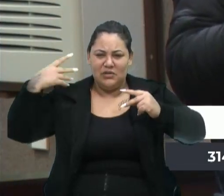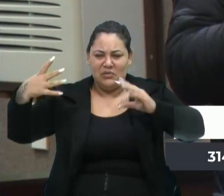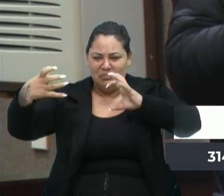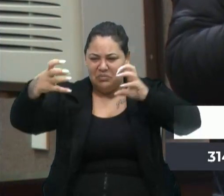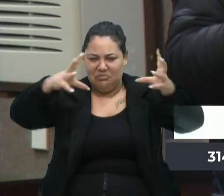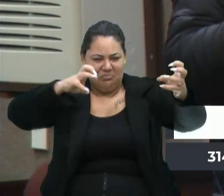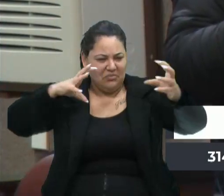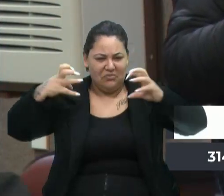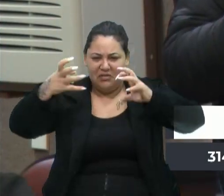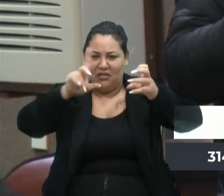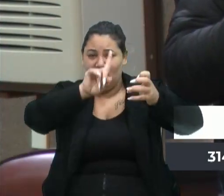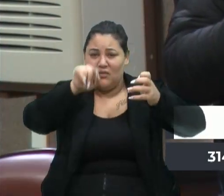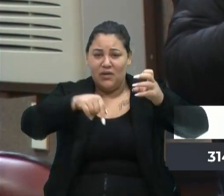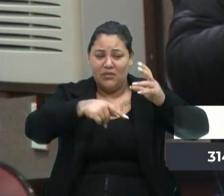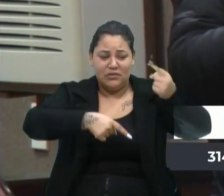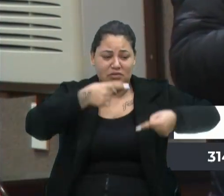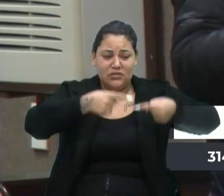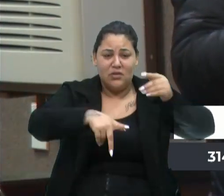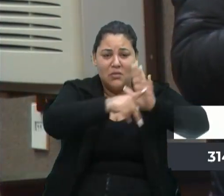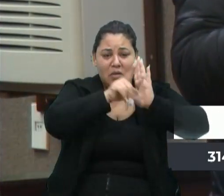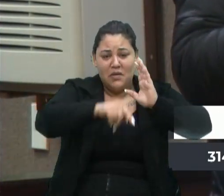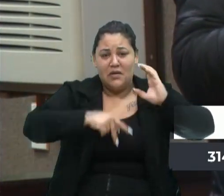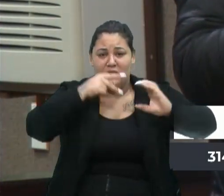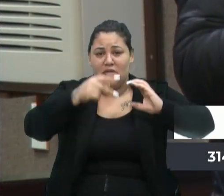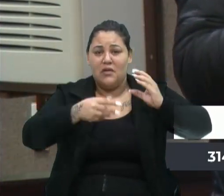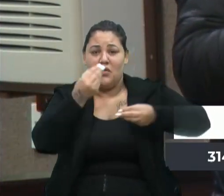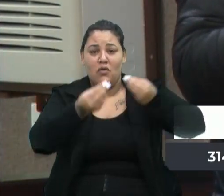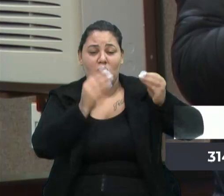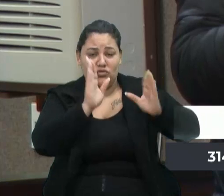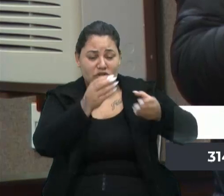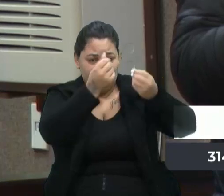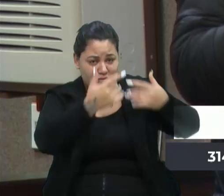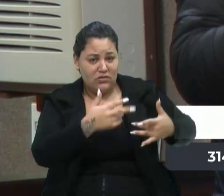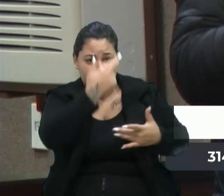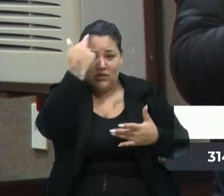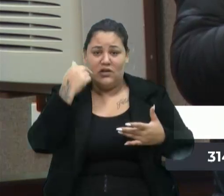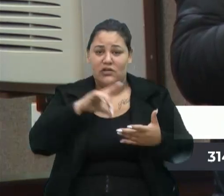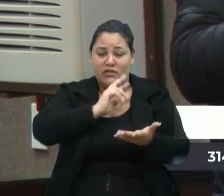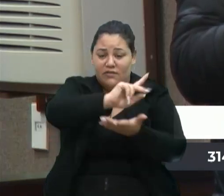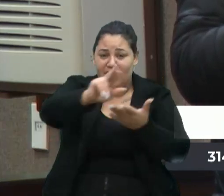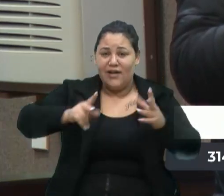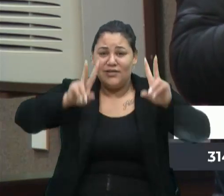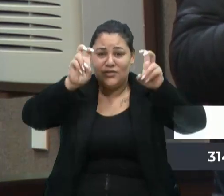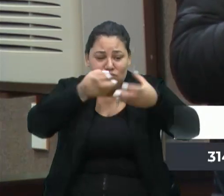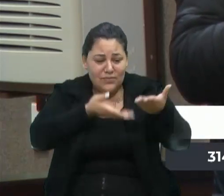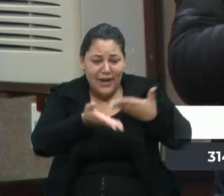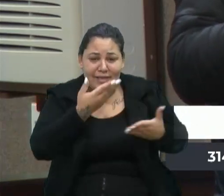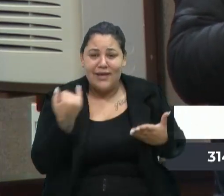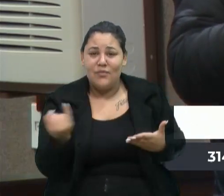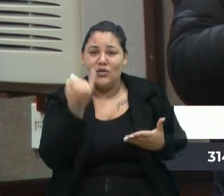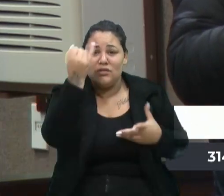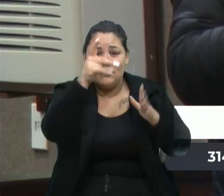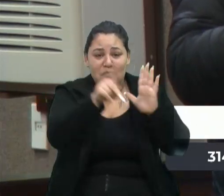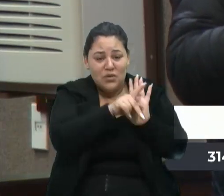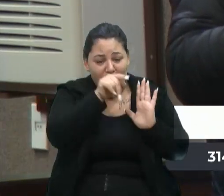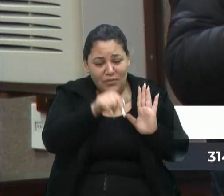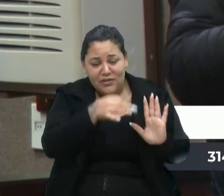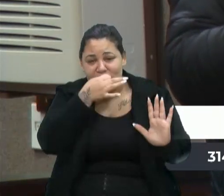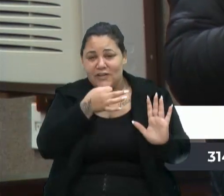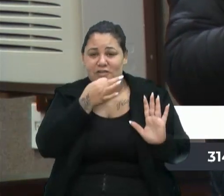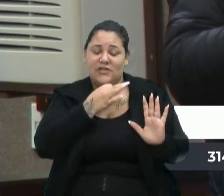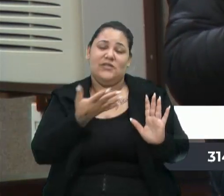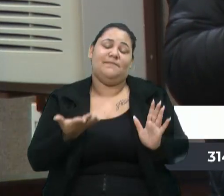discussão da Câmara de Vereadores. Como bem falou o vereador Rafael, nós temos diversos assuntos importantes da cidade para tratar